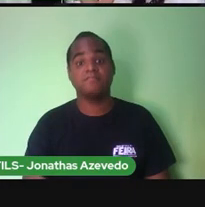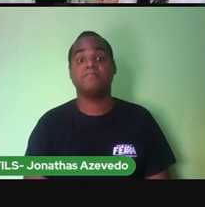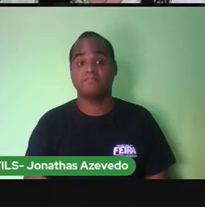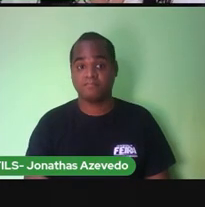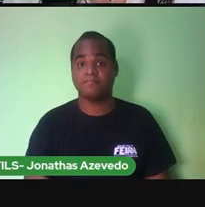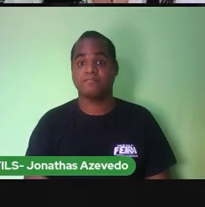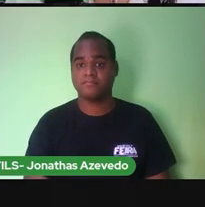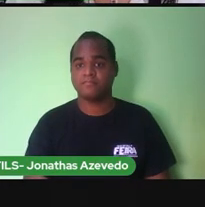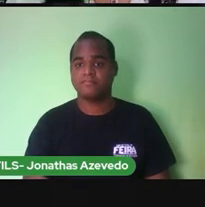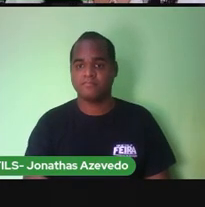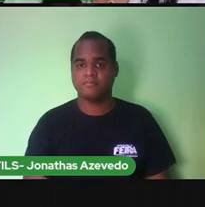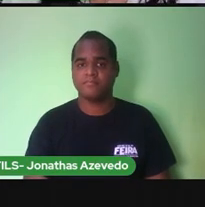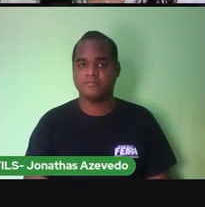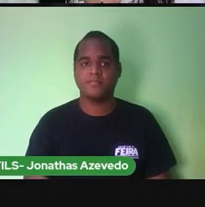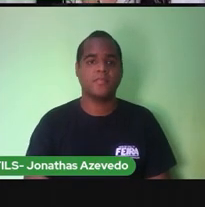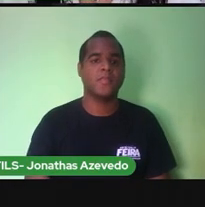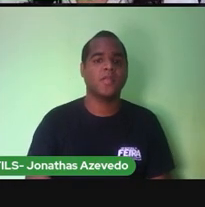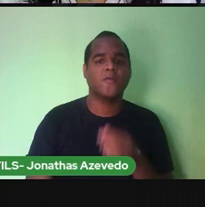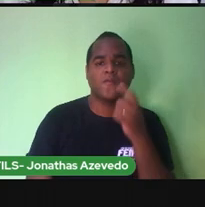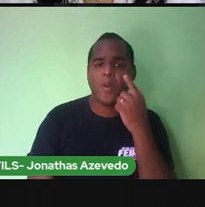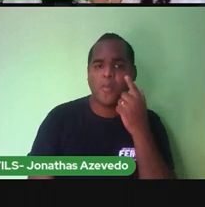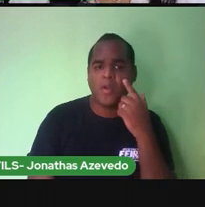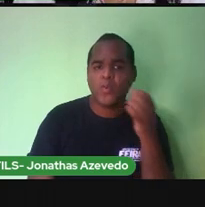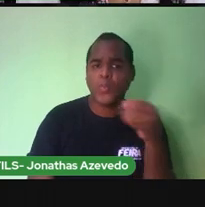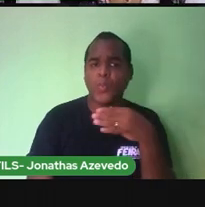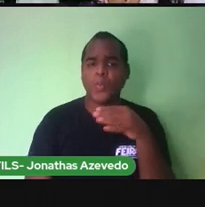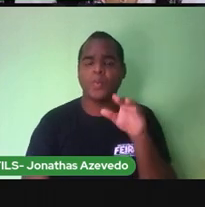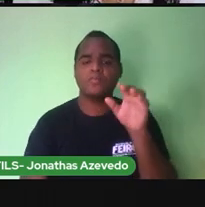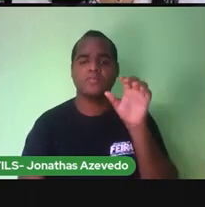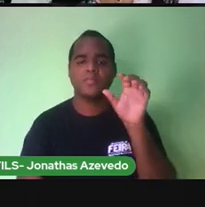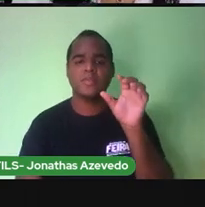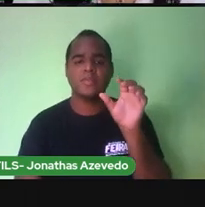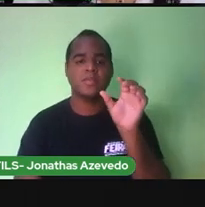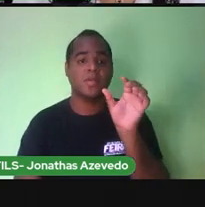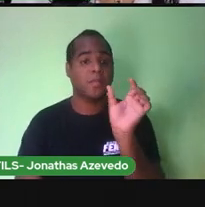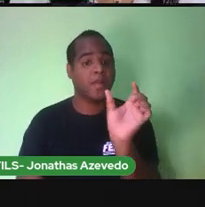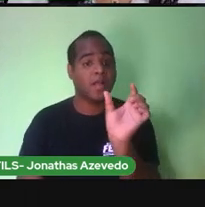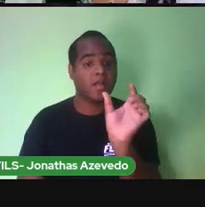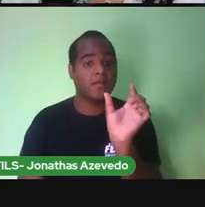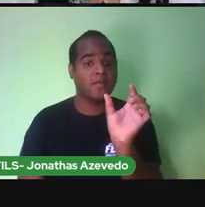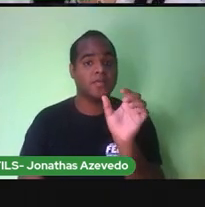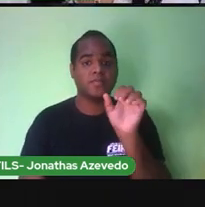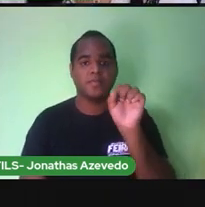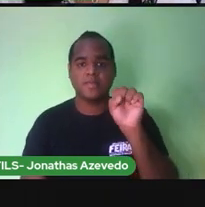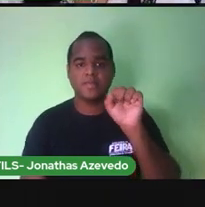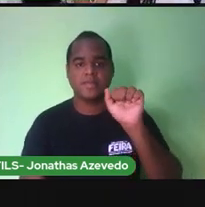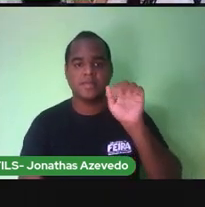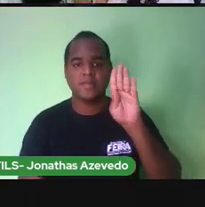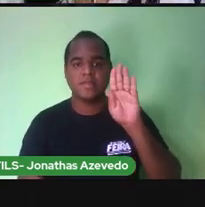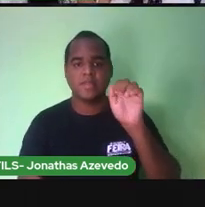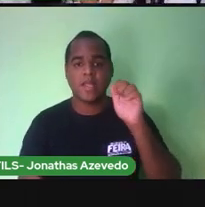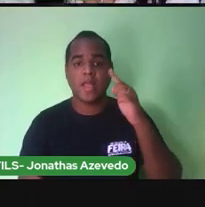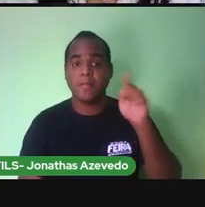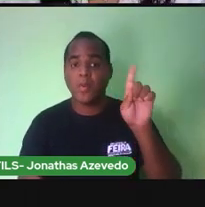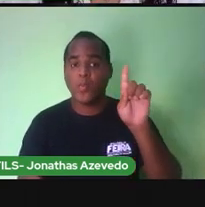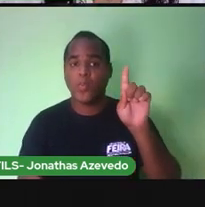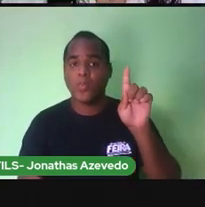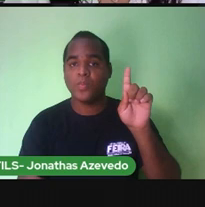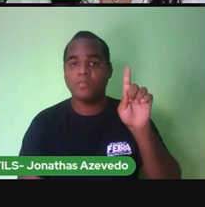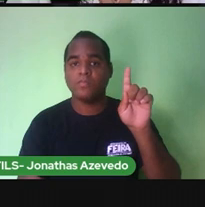palavra sabão, que está presente na nossa cantiga caicá e balão,